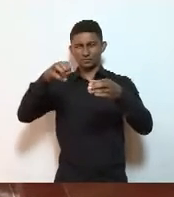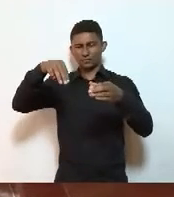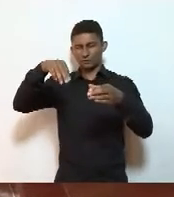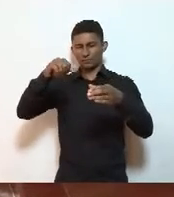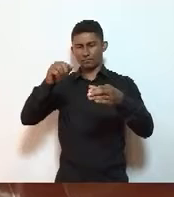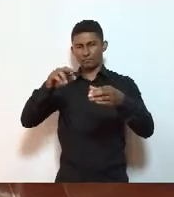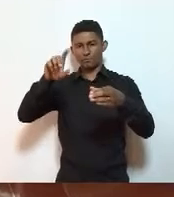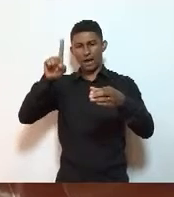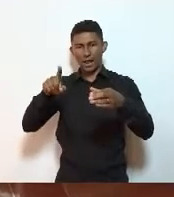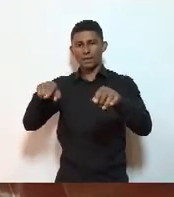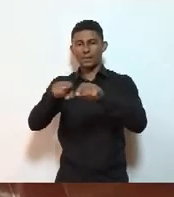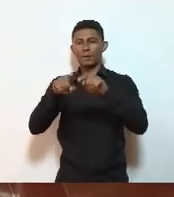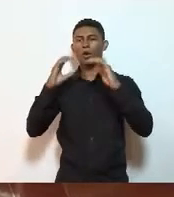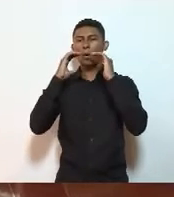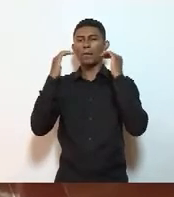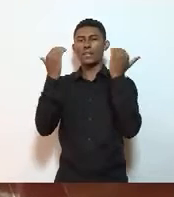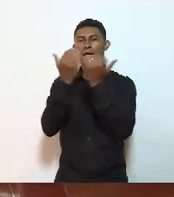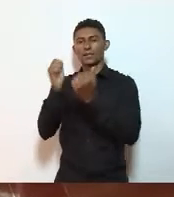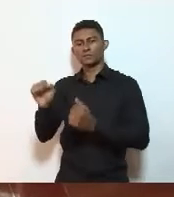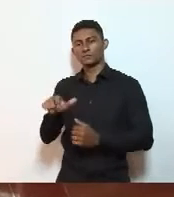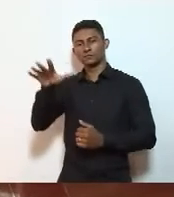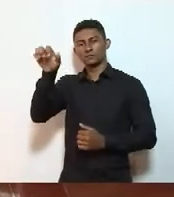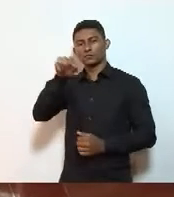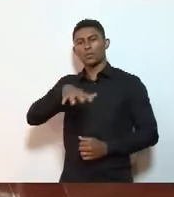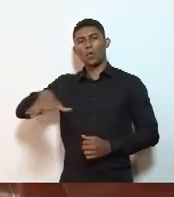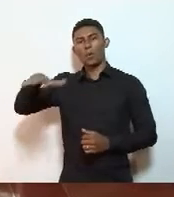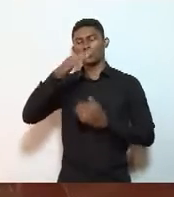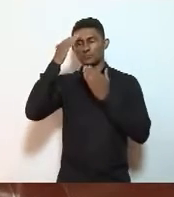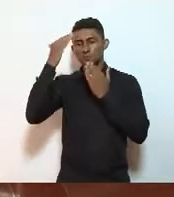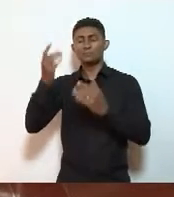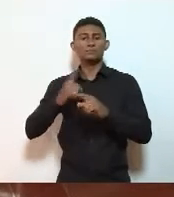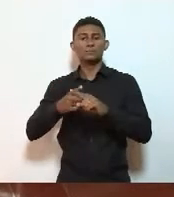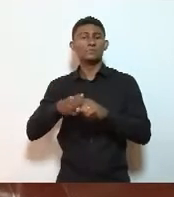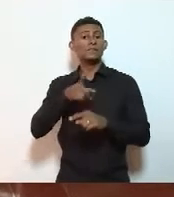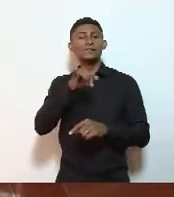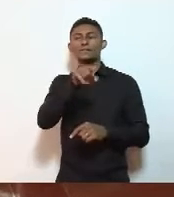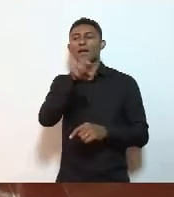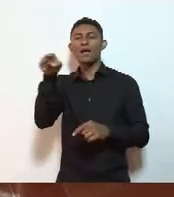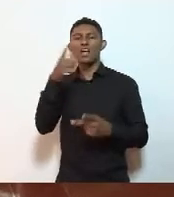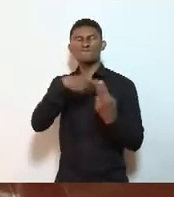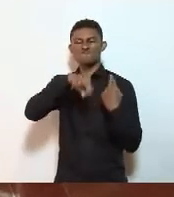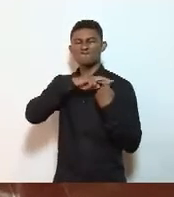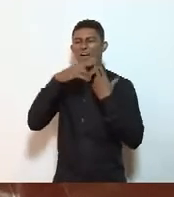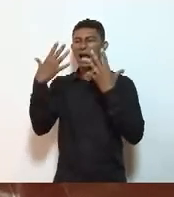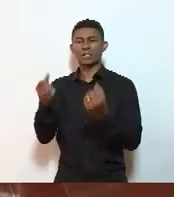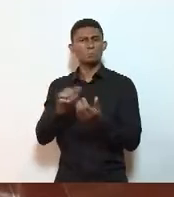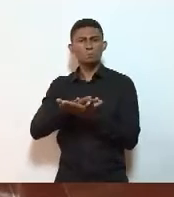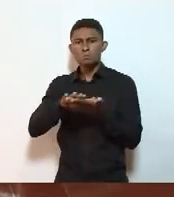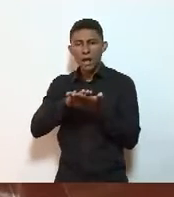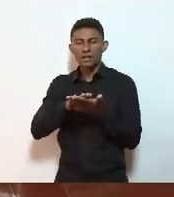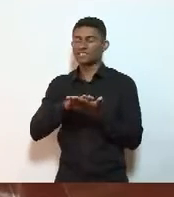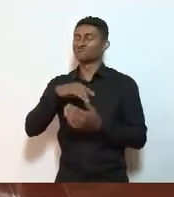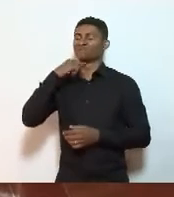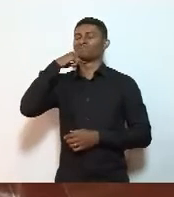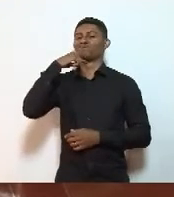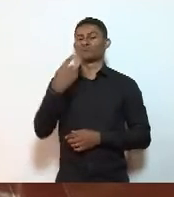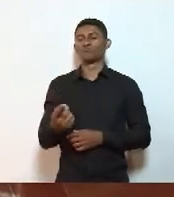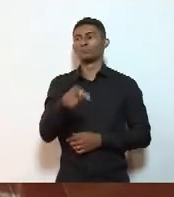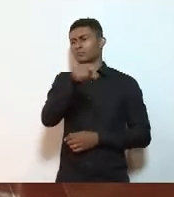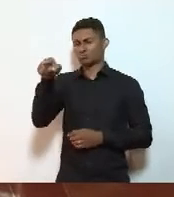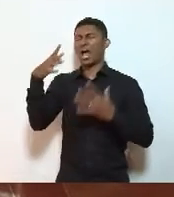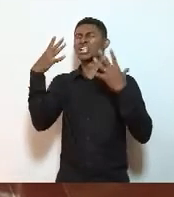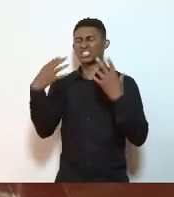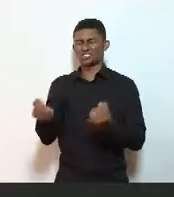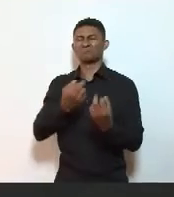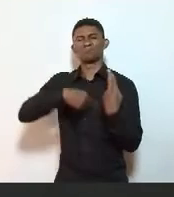comunidade da Maré, porque, sem esse engajamento, seria impossível. Nós adotamos, assim, um lema que